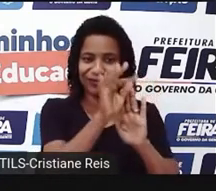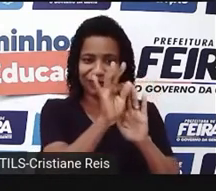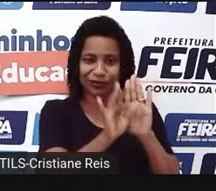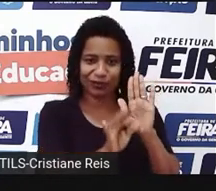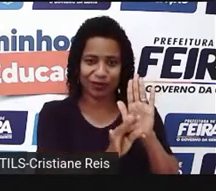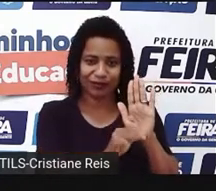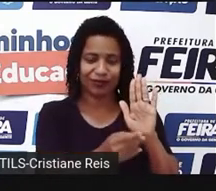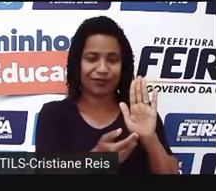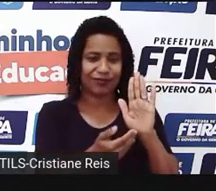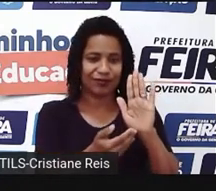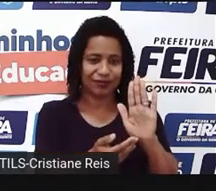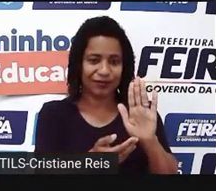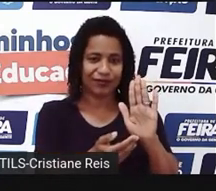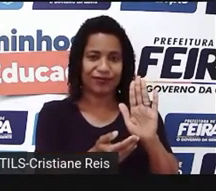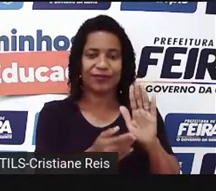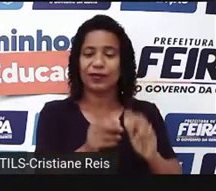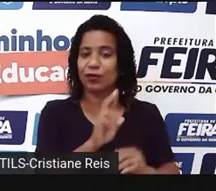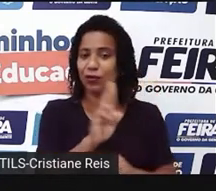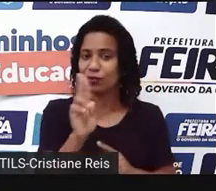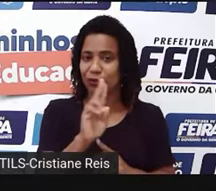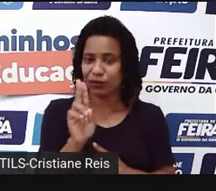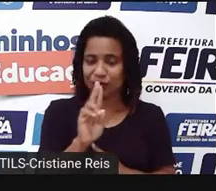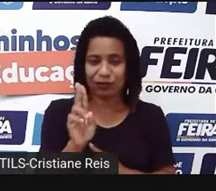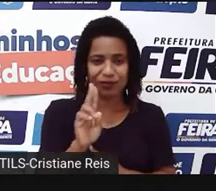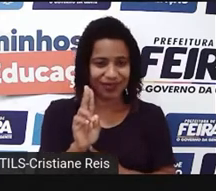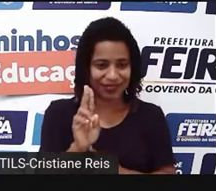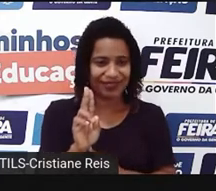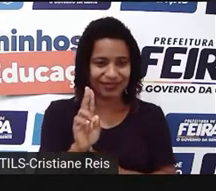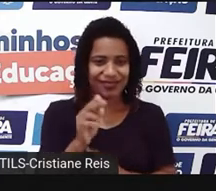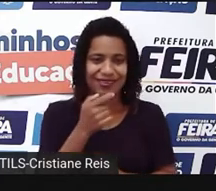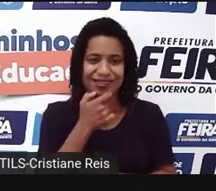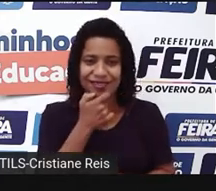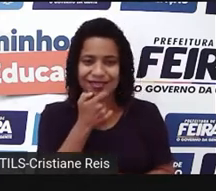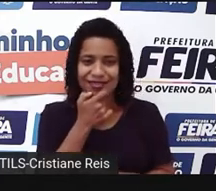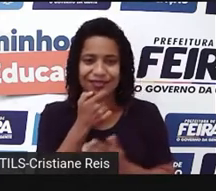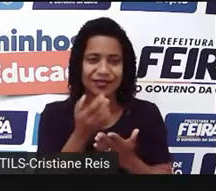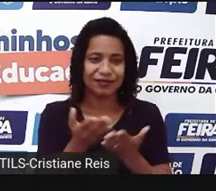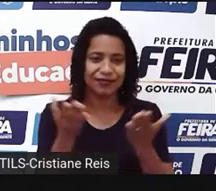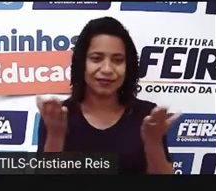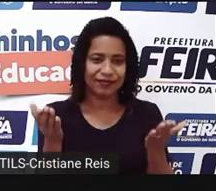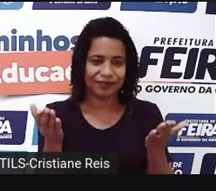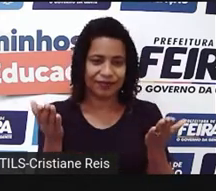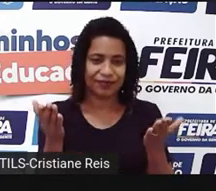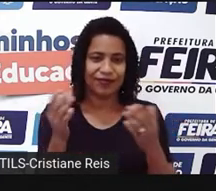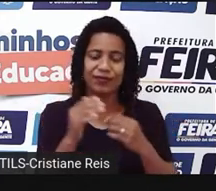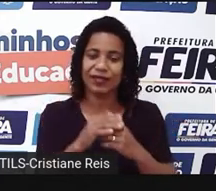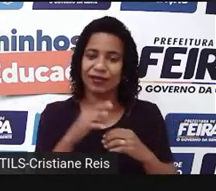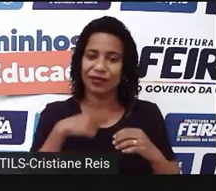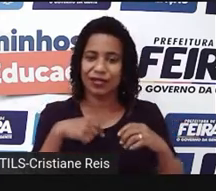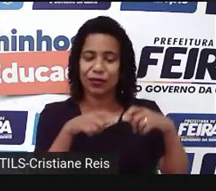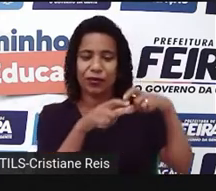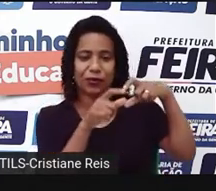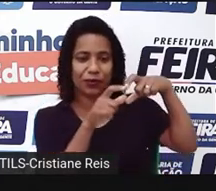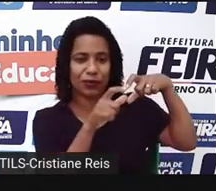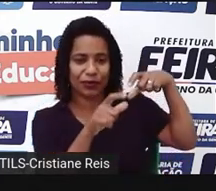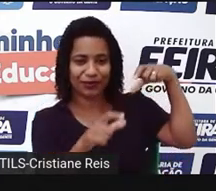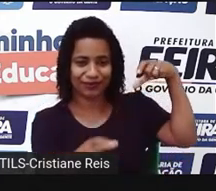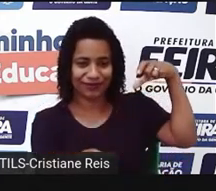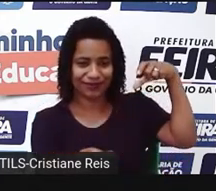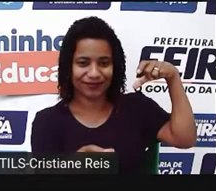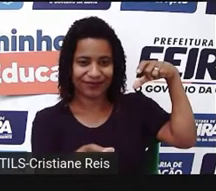Esse é o nome dele em inglês. E na nossa língua, seria uma espécie de recibo, de nota fiscal.